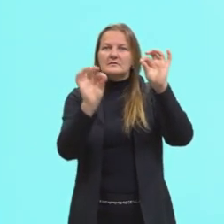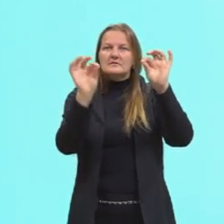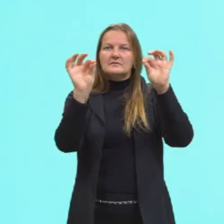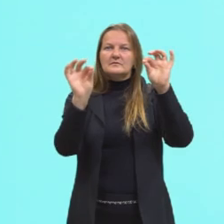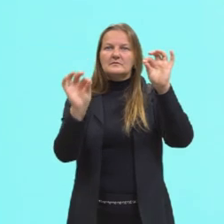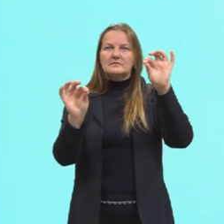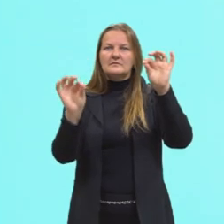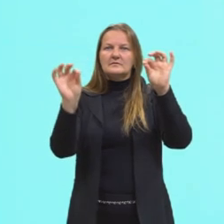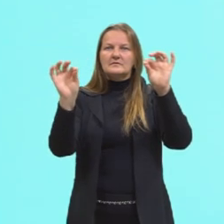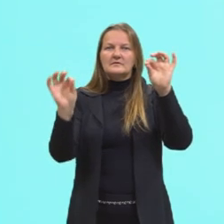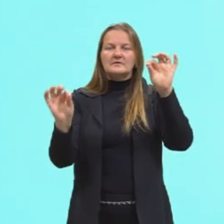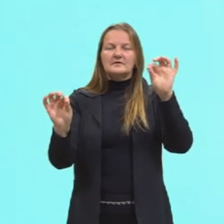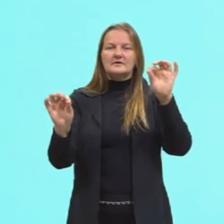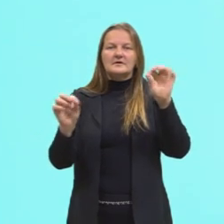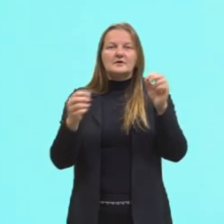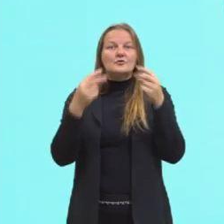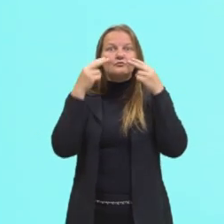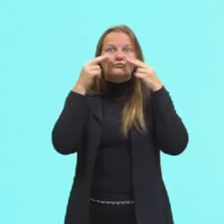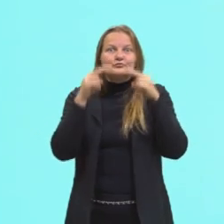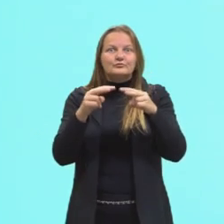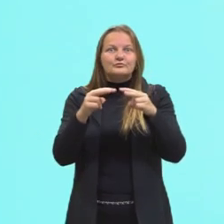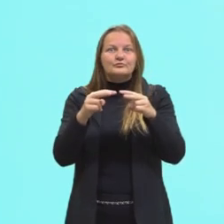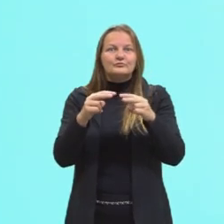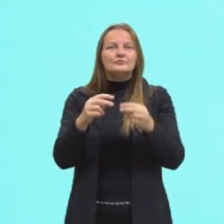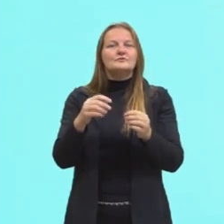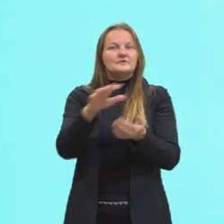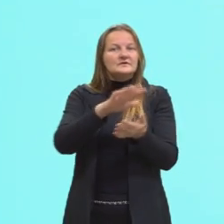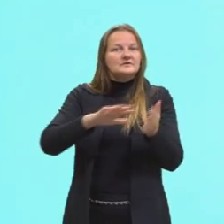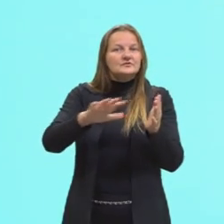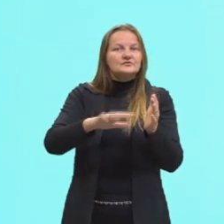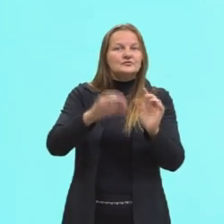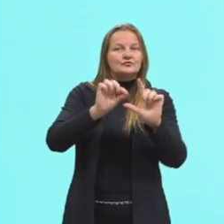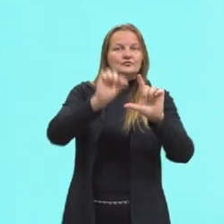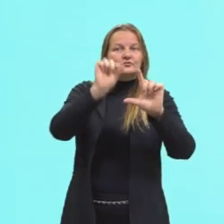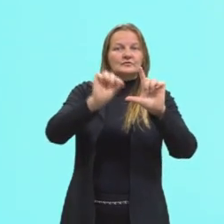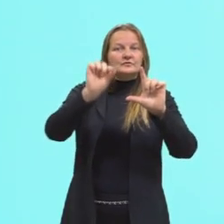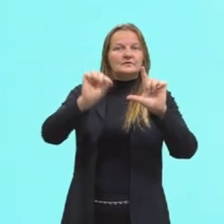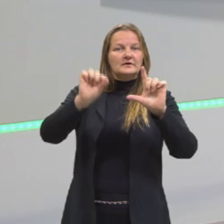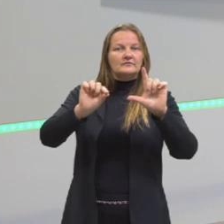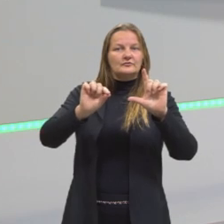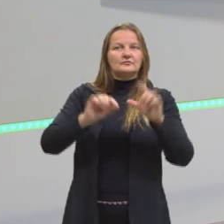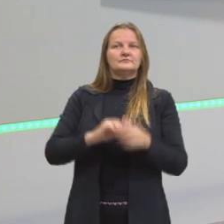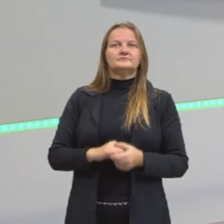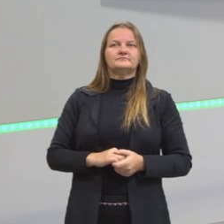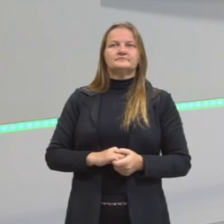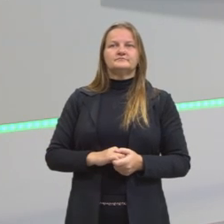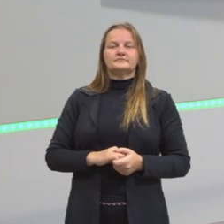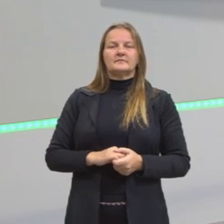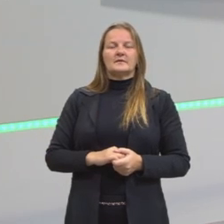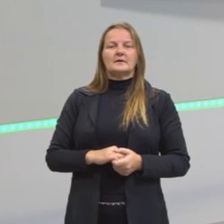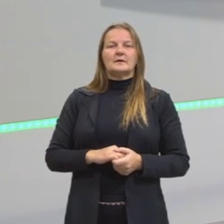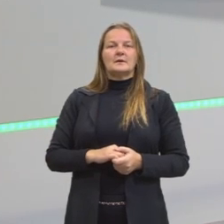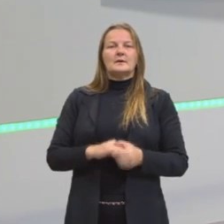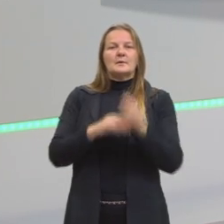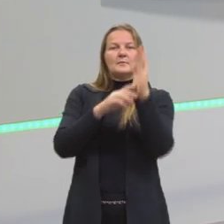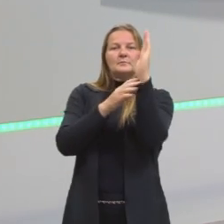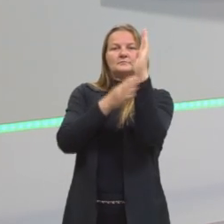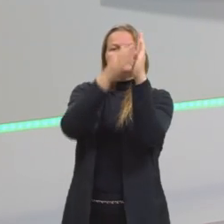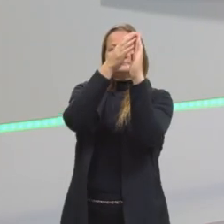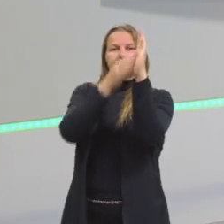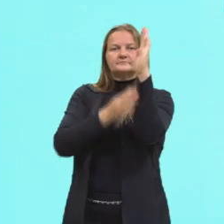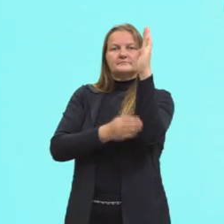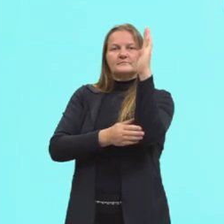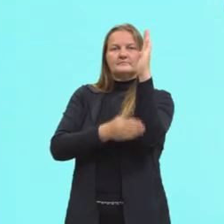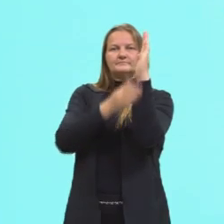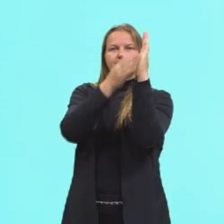em verde. Ela que vai delimitar o nosso gráfico de linhas, tá? A posição vertical, ela varia